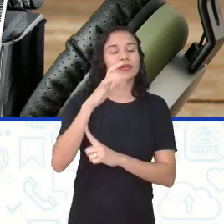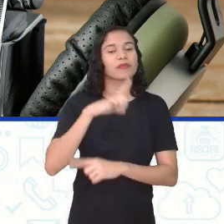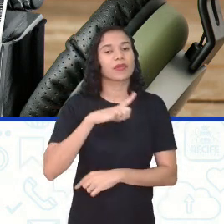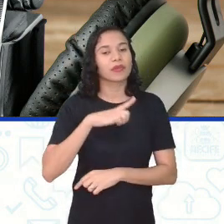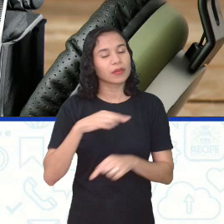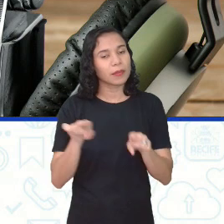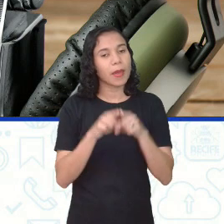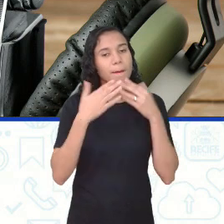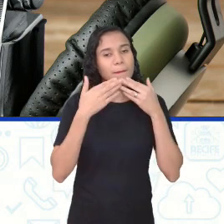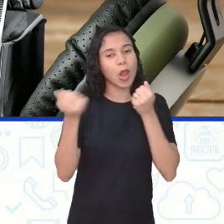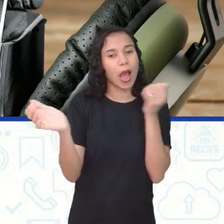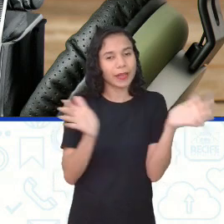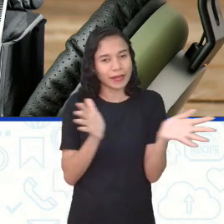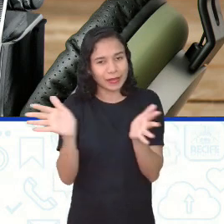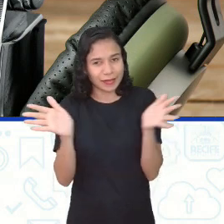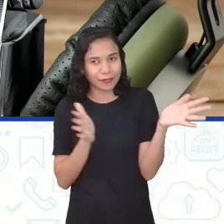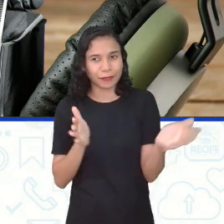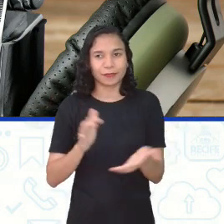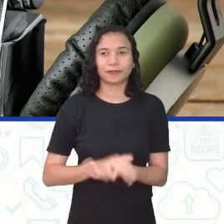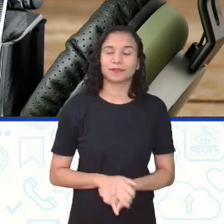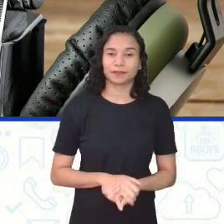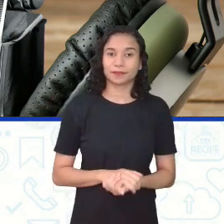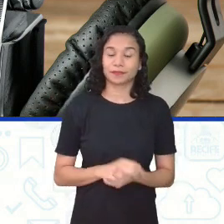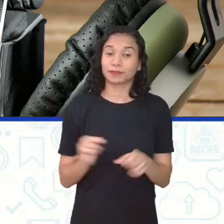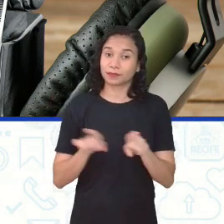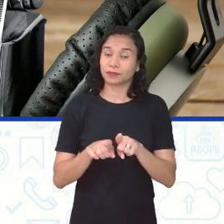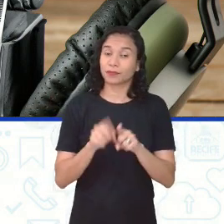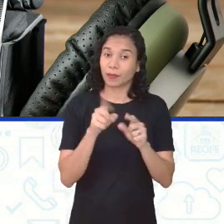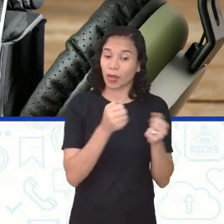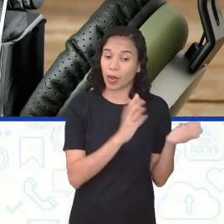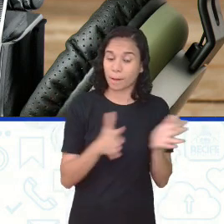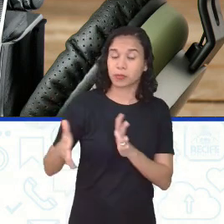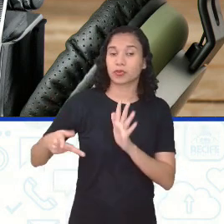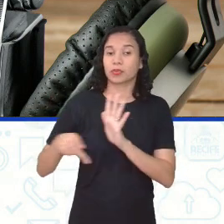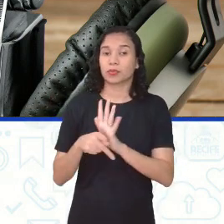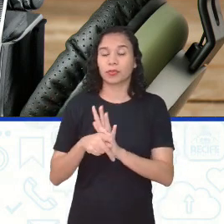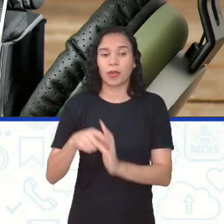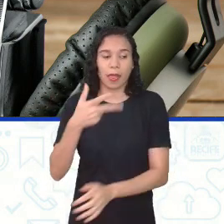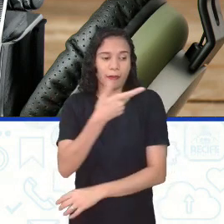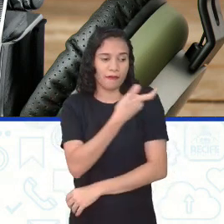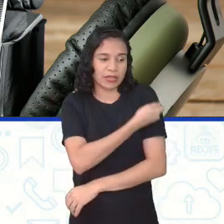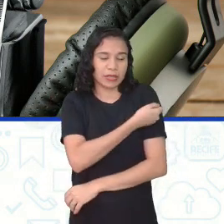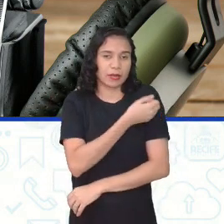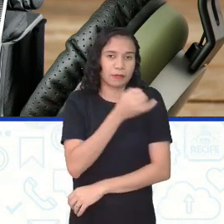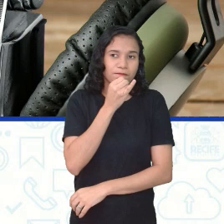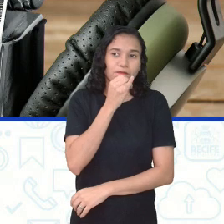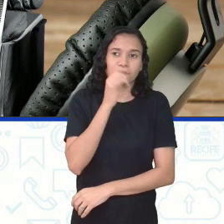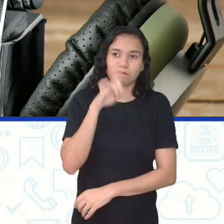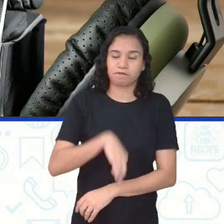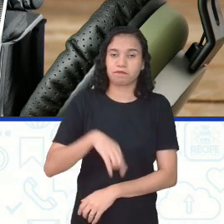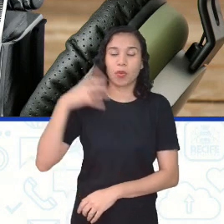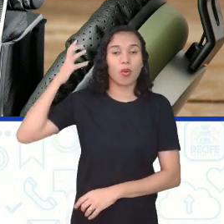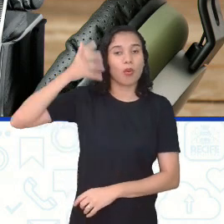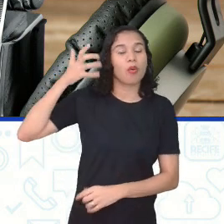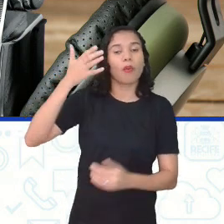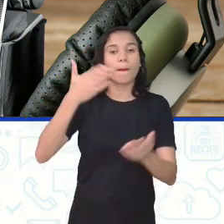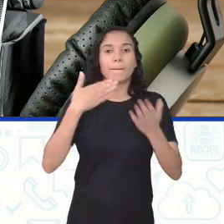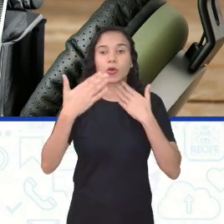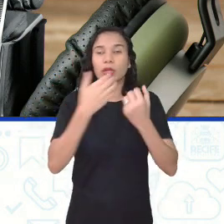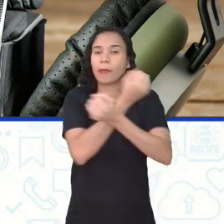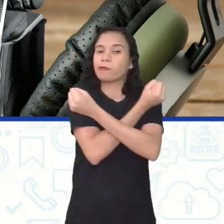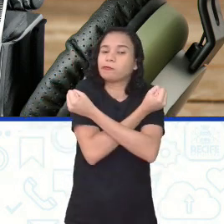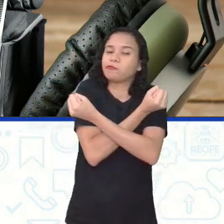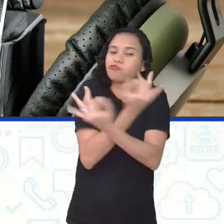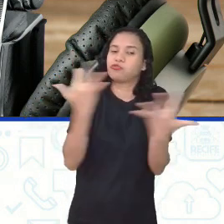de maneira mais acessível, né? Ótima ideia. Como processos de produção de uma vacina, por exemplo. Enfim, os podcasts abrangem um leque